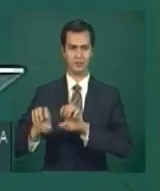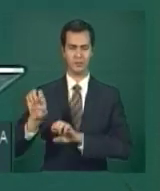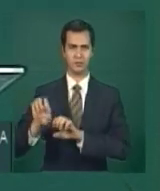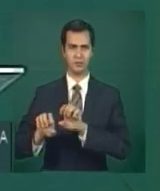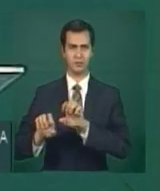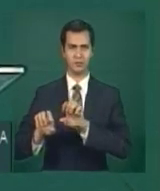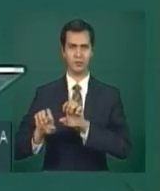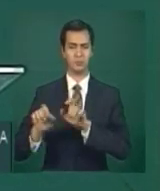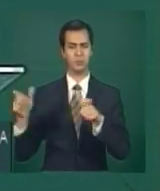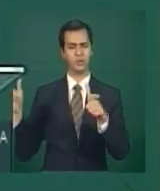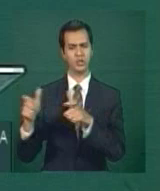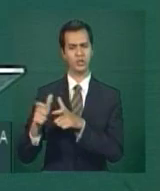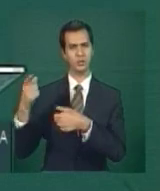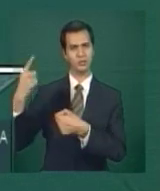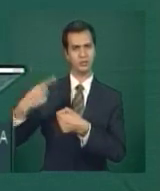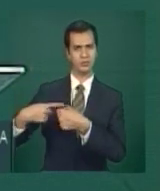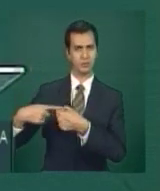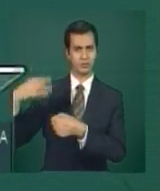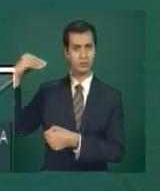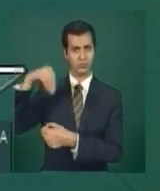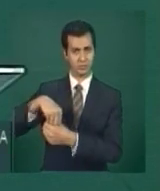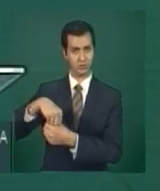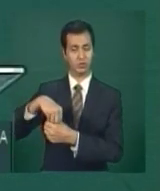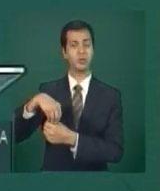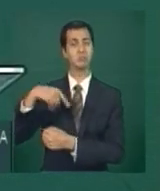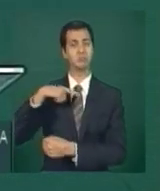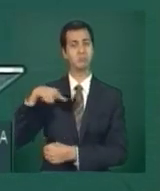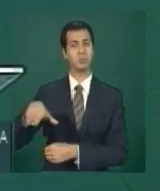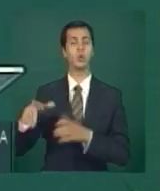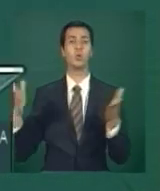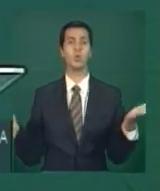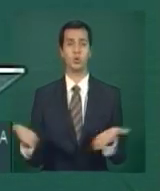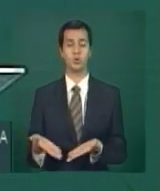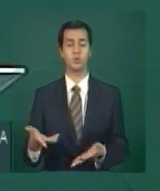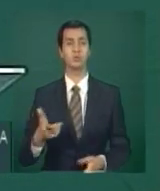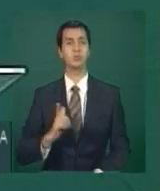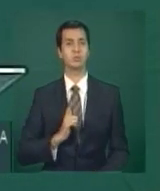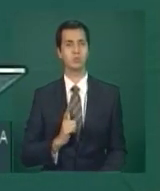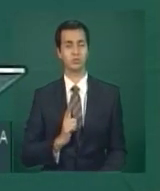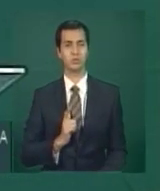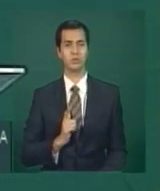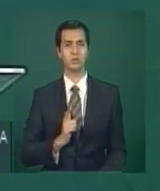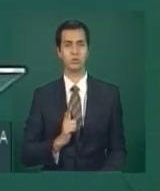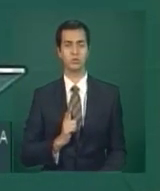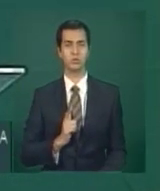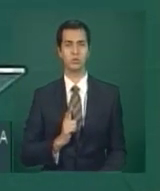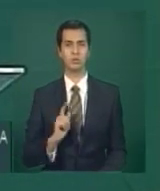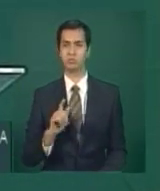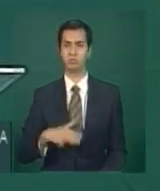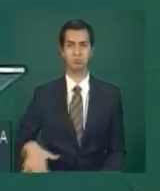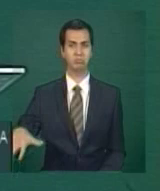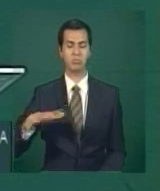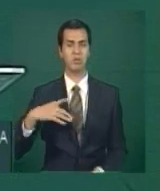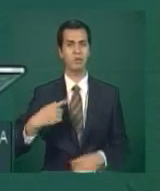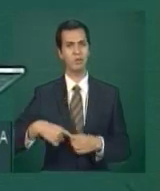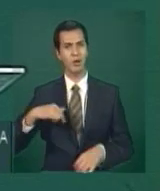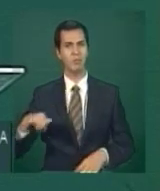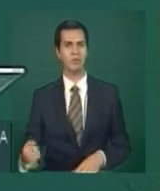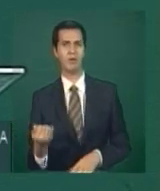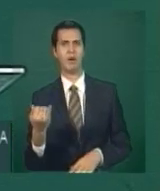urbano, que se beneficia hoje da própria infraestrutura das cidades.